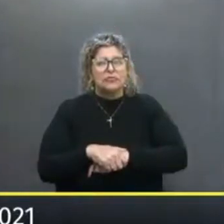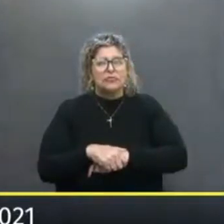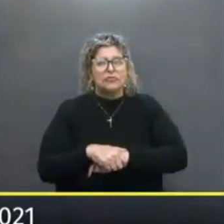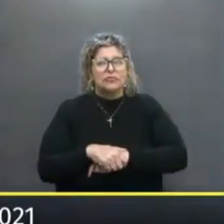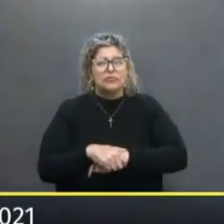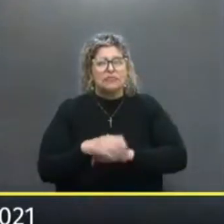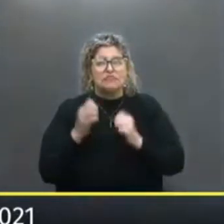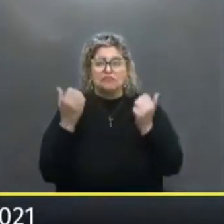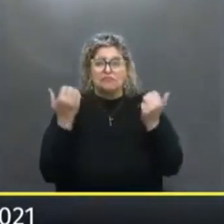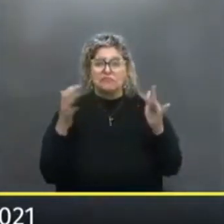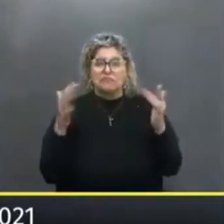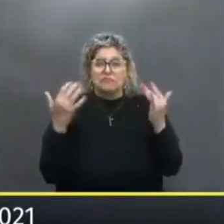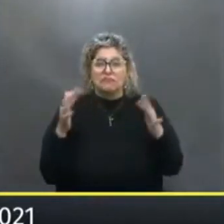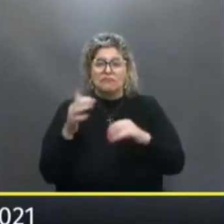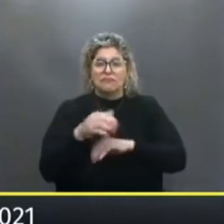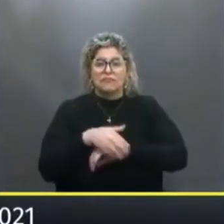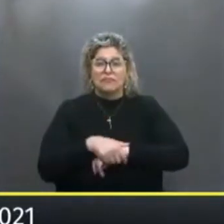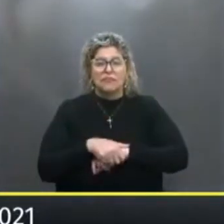Parabéns